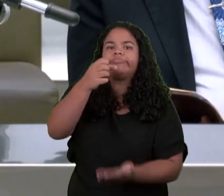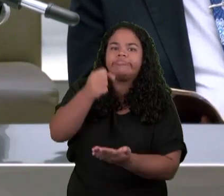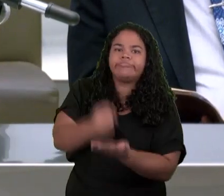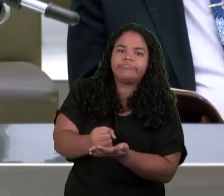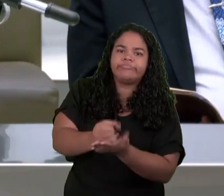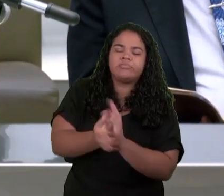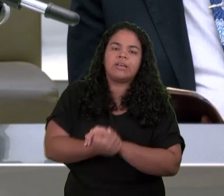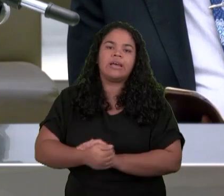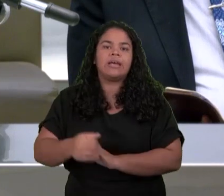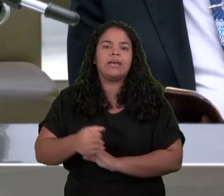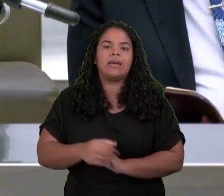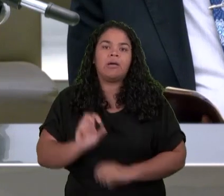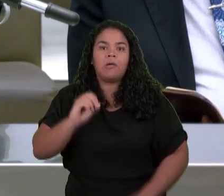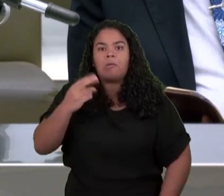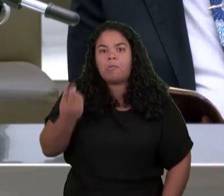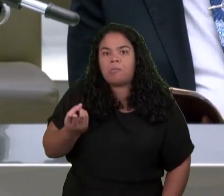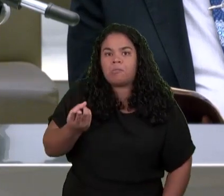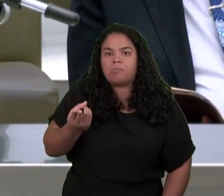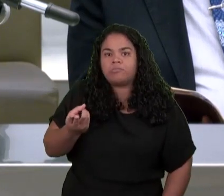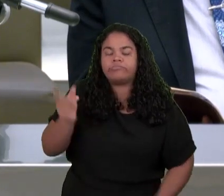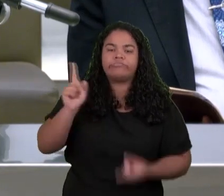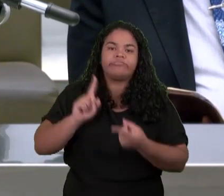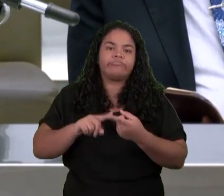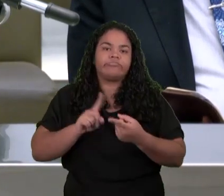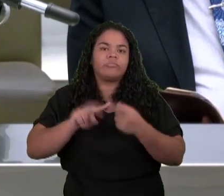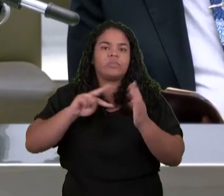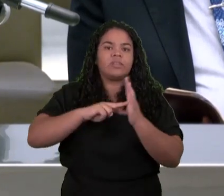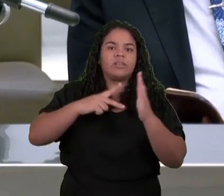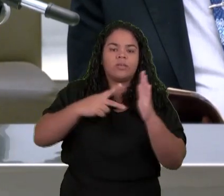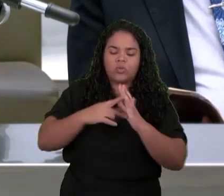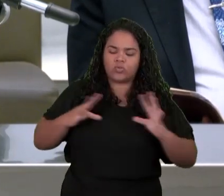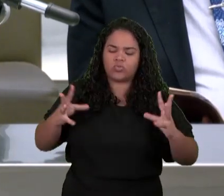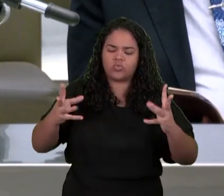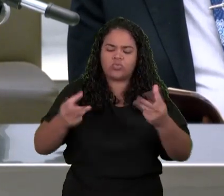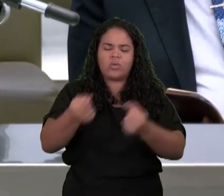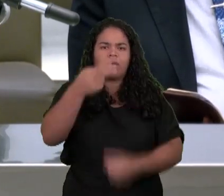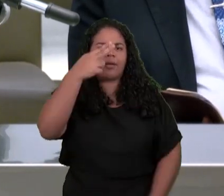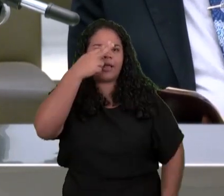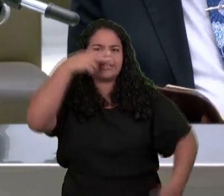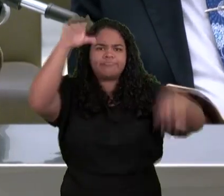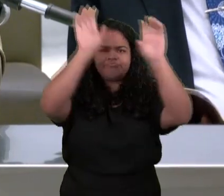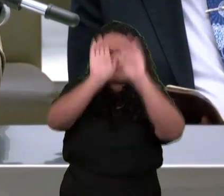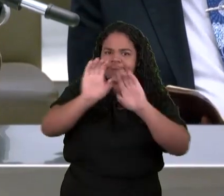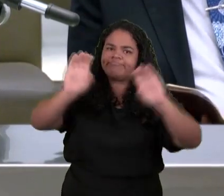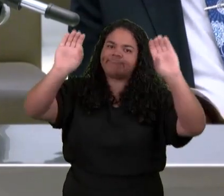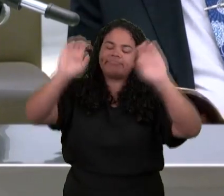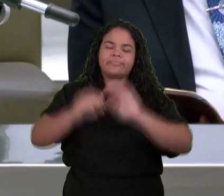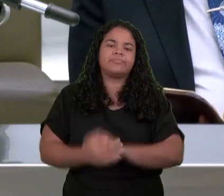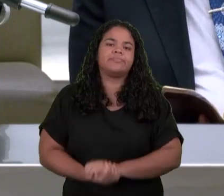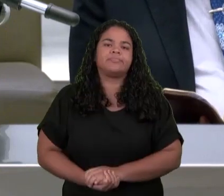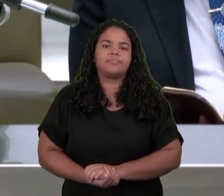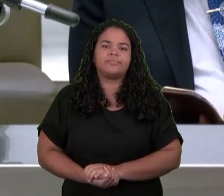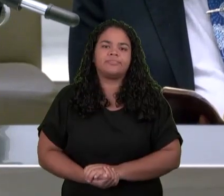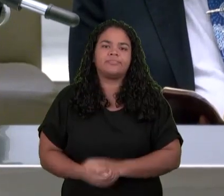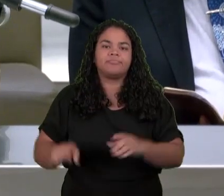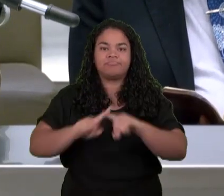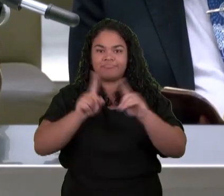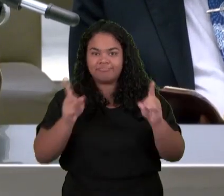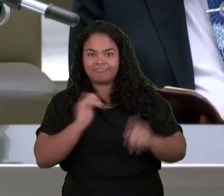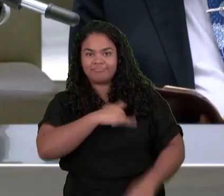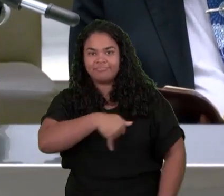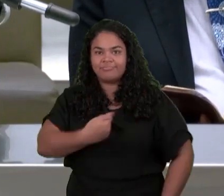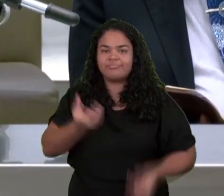crentes Que estavam No céu A verdade É que João Diz Que depois De ver